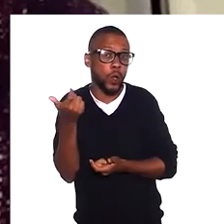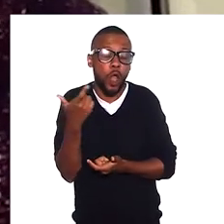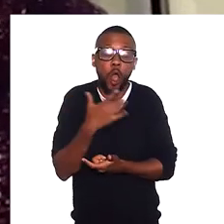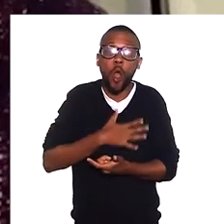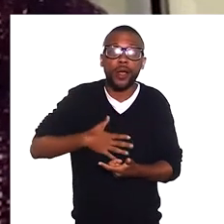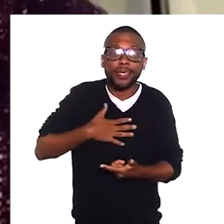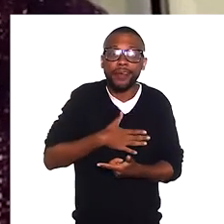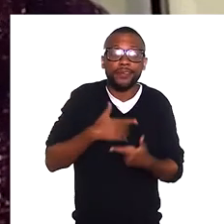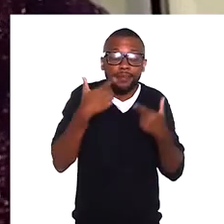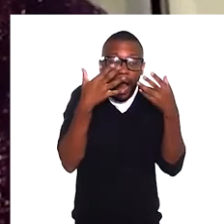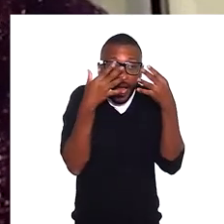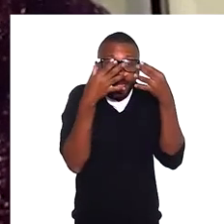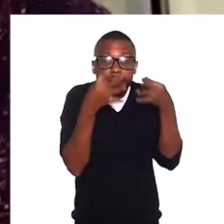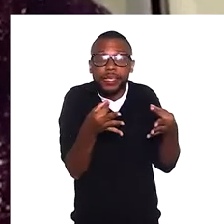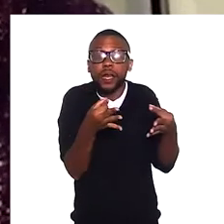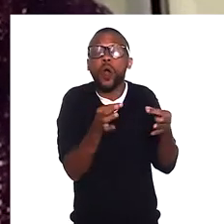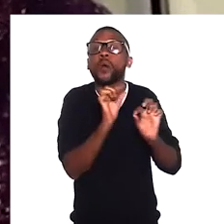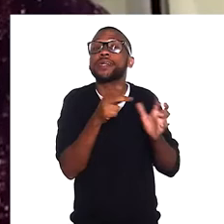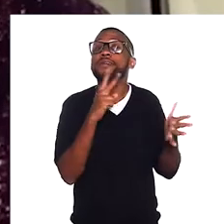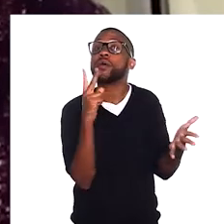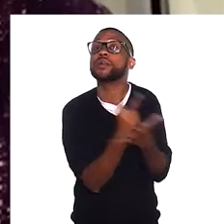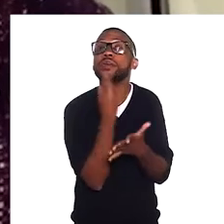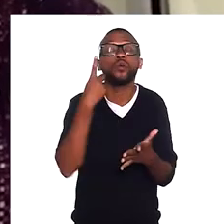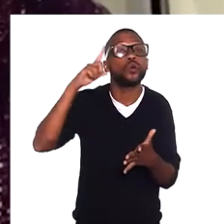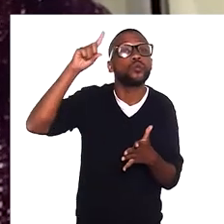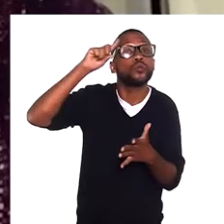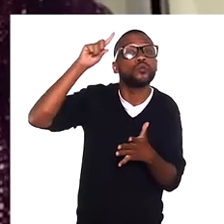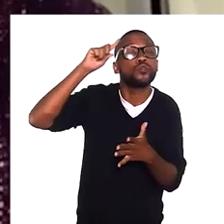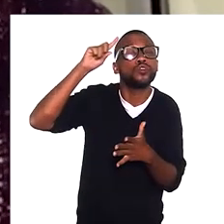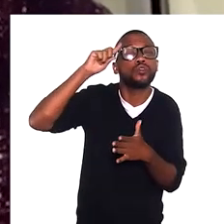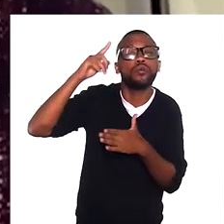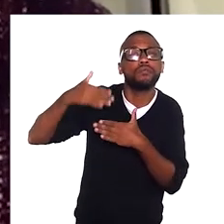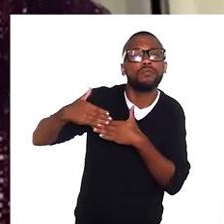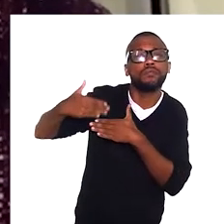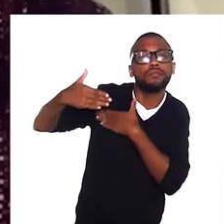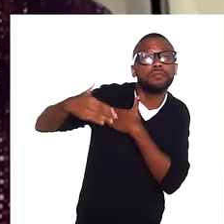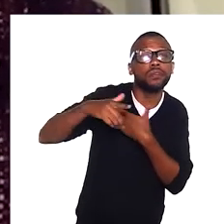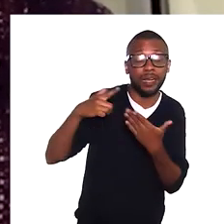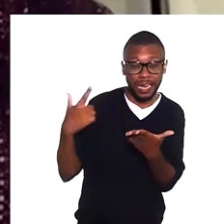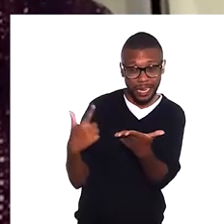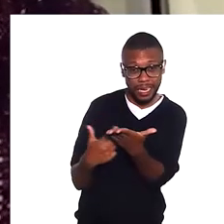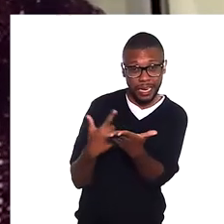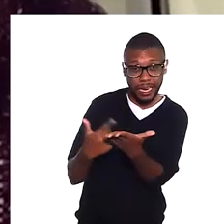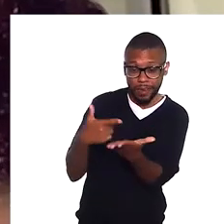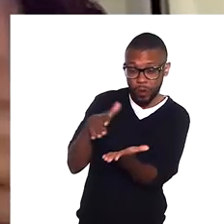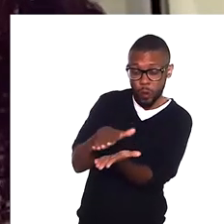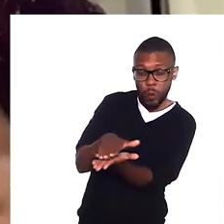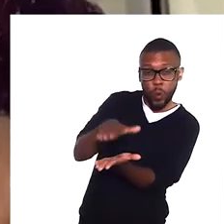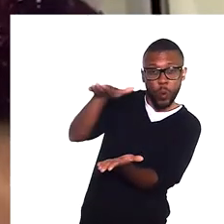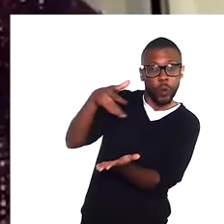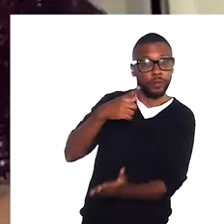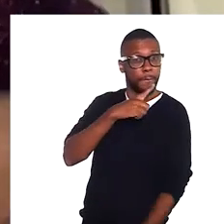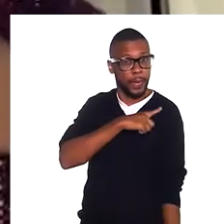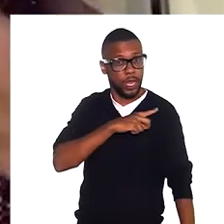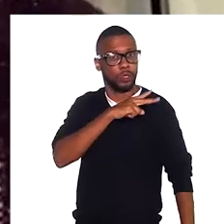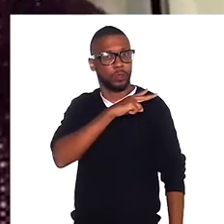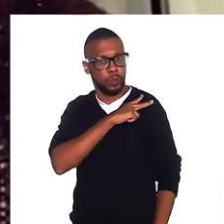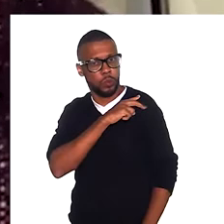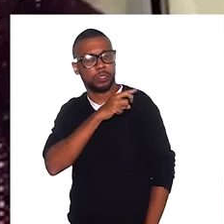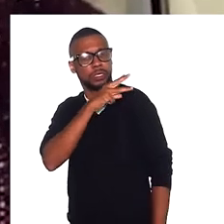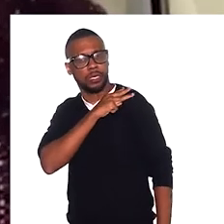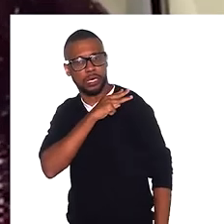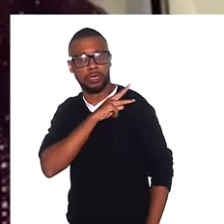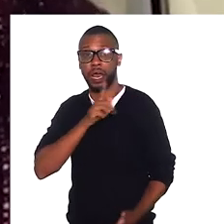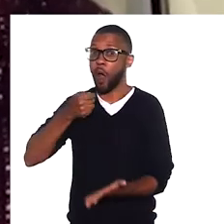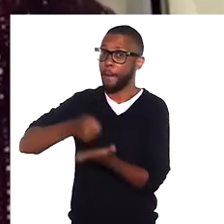de ler aquilo que estava acontecendo no dia a dia. De ler sobre o cotidiano. Então, aqueles livros que eu tinha que ler ali no ensino médio, que eram